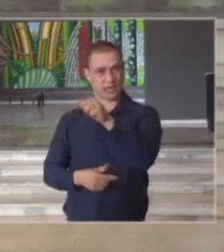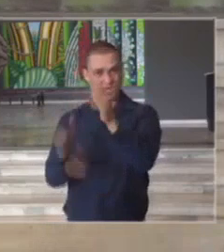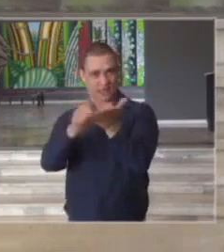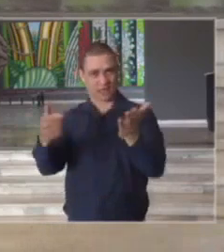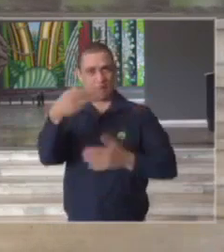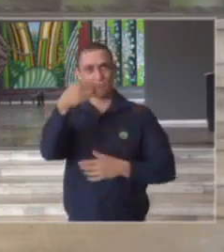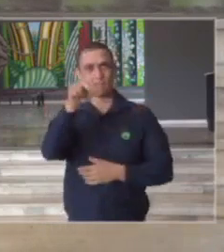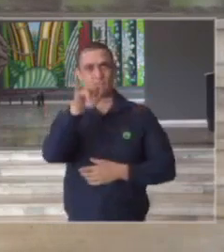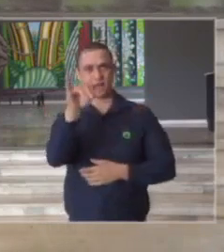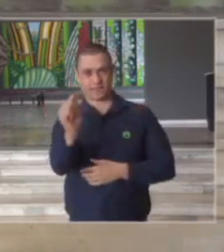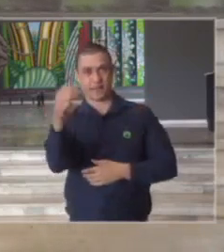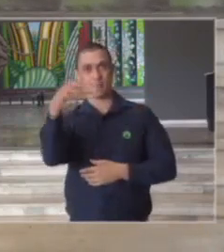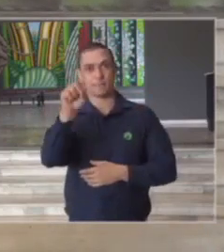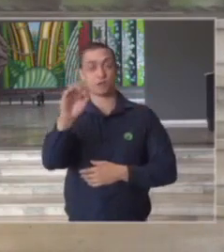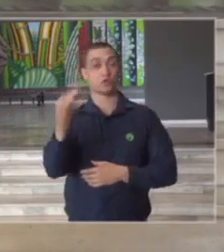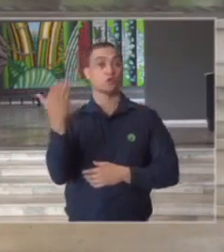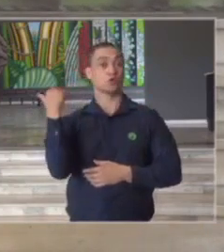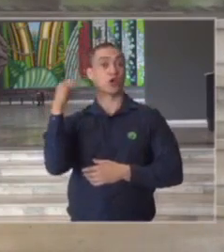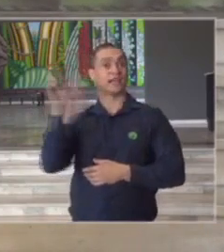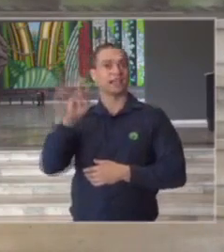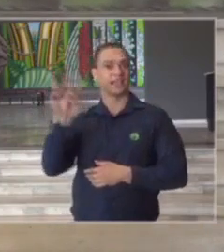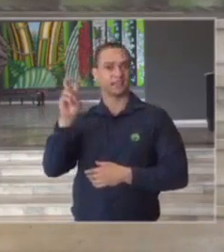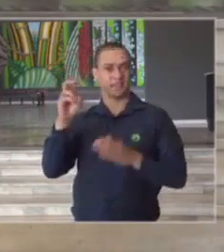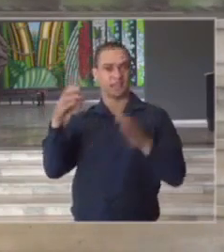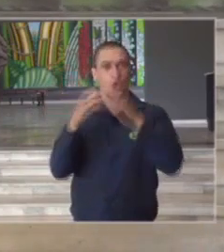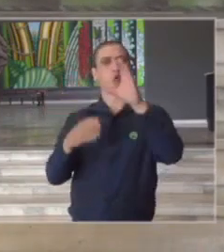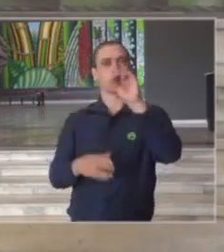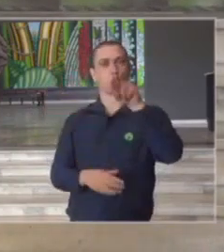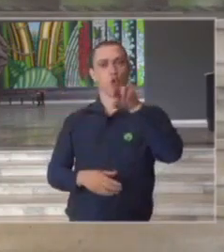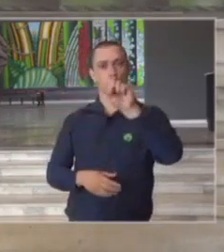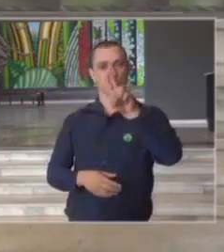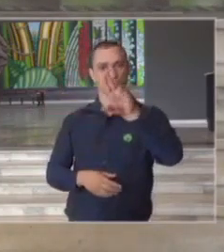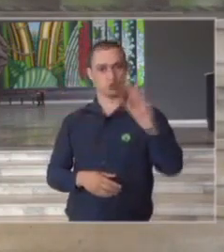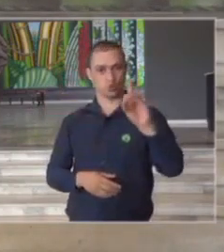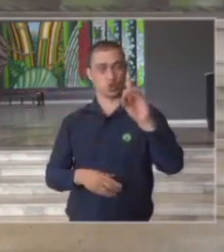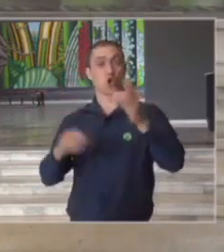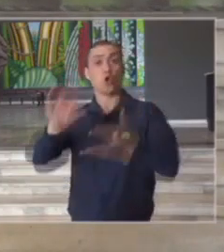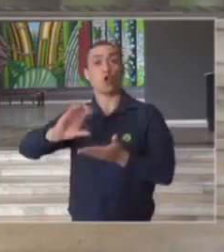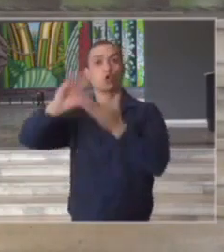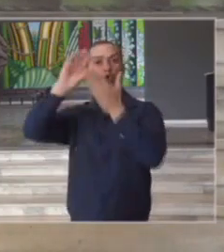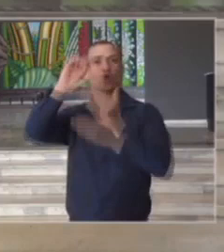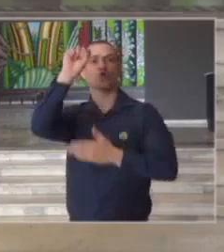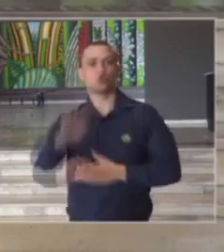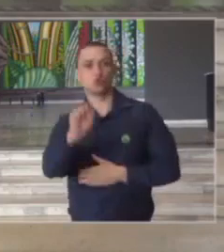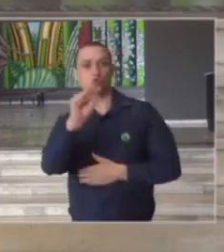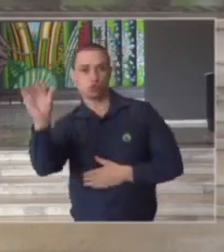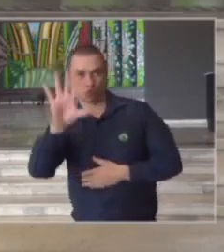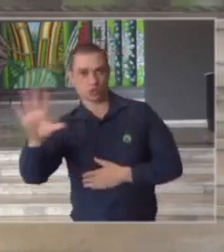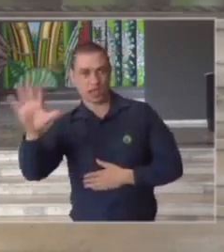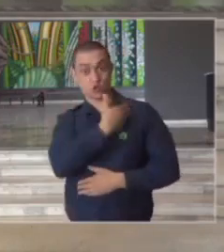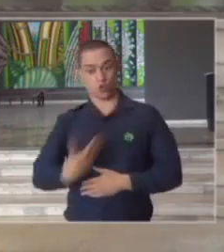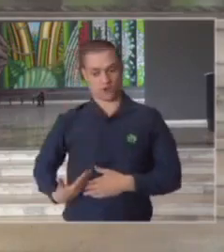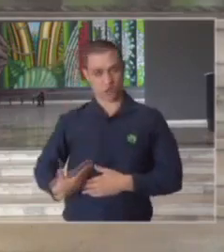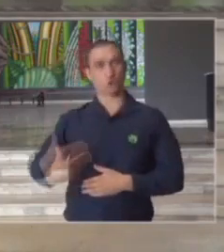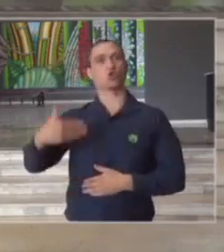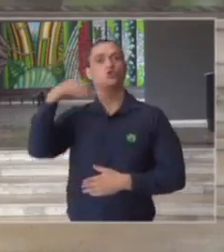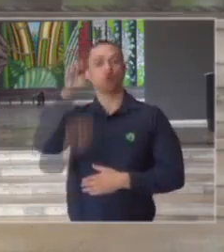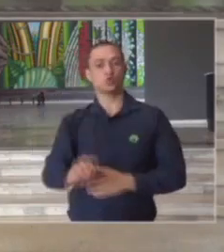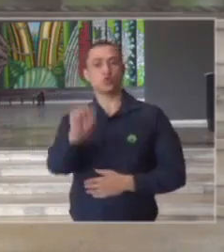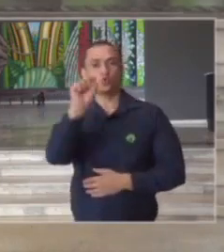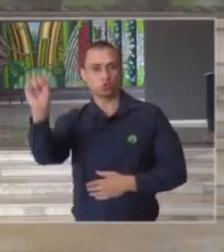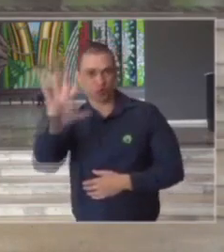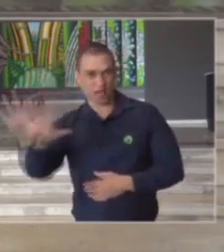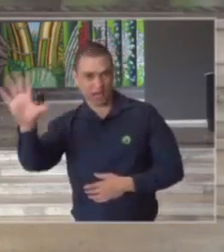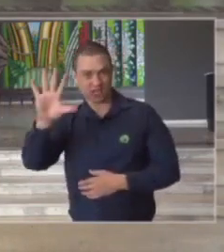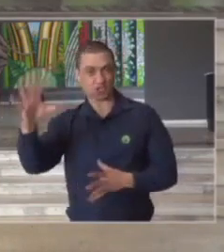jornalista Maria Manso na última quinta-feira o COSUD o consórcio sul-sudeste de governadores que são os governadores dos estados do sul e